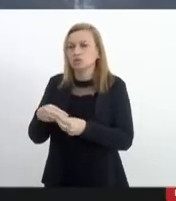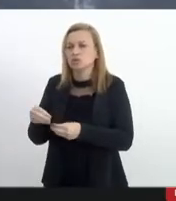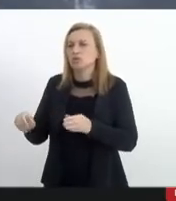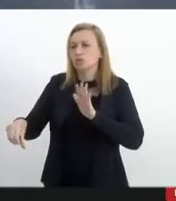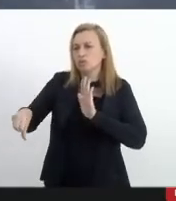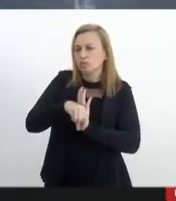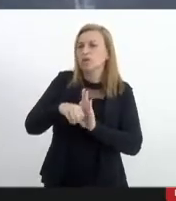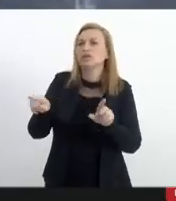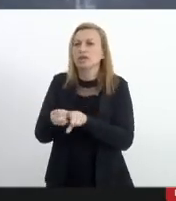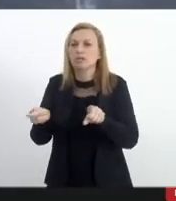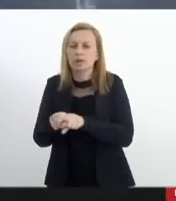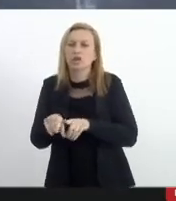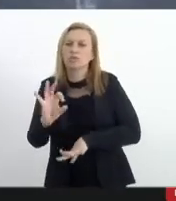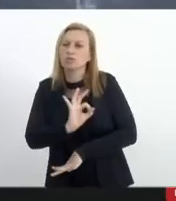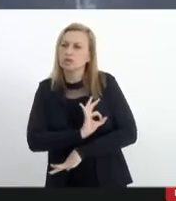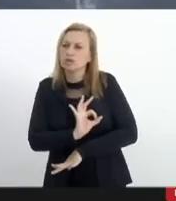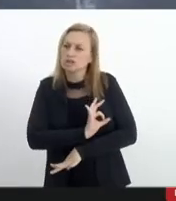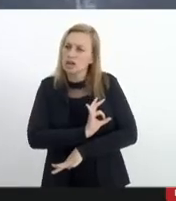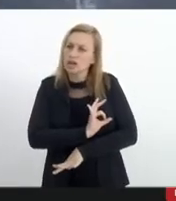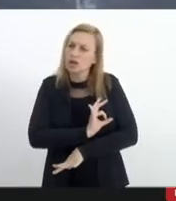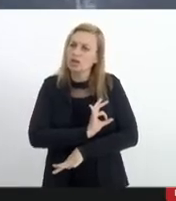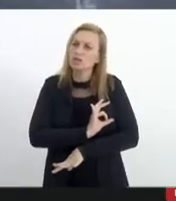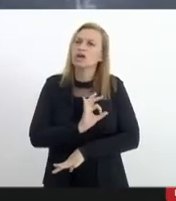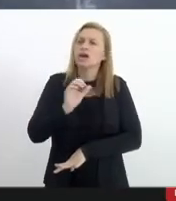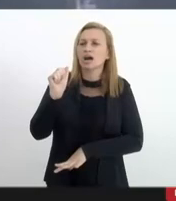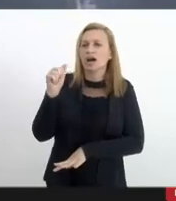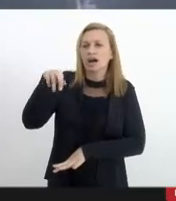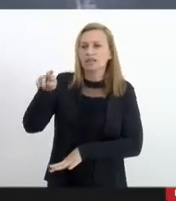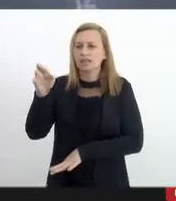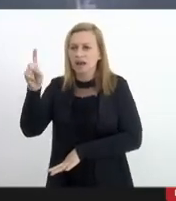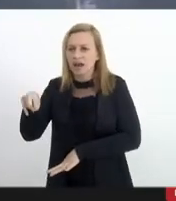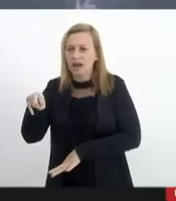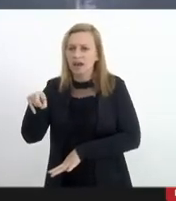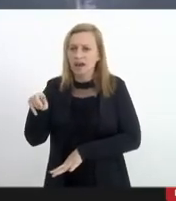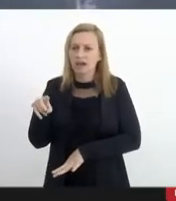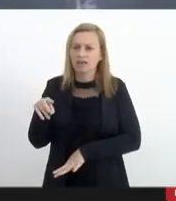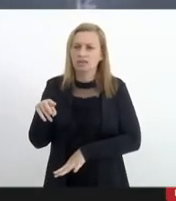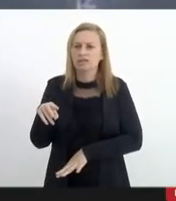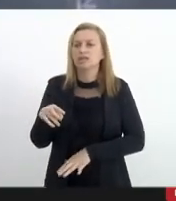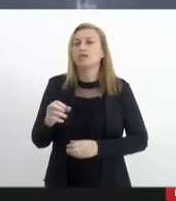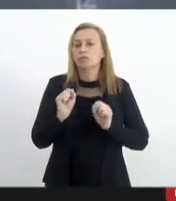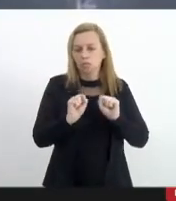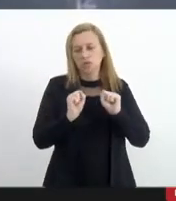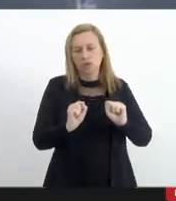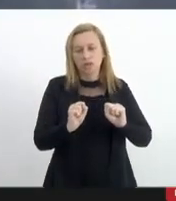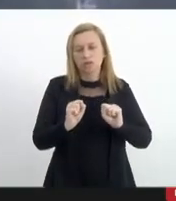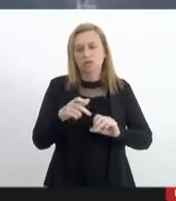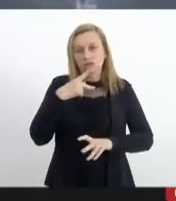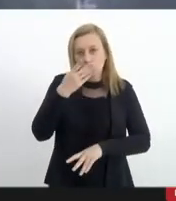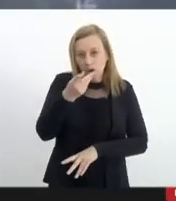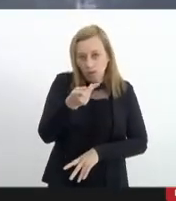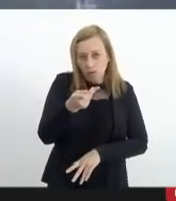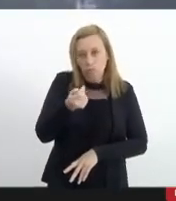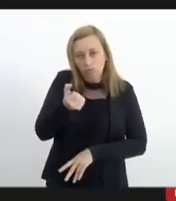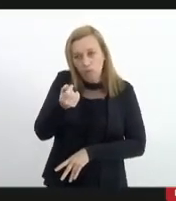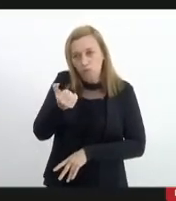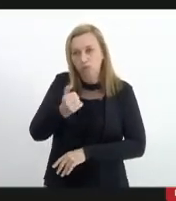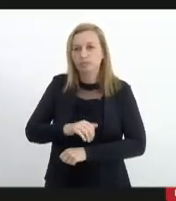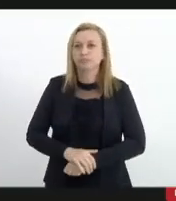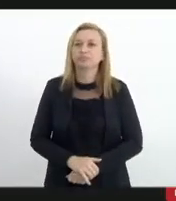do policial vitimado André Frias queria que se possível o coronel puder falar um pouco